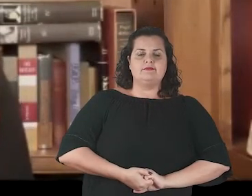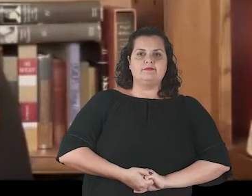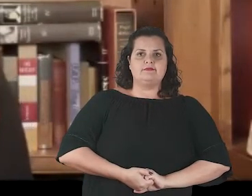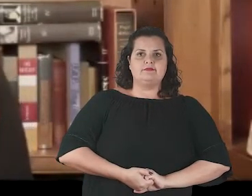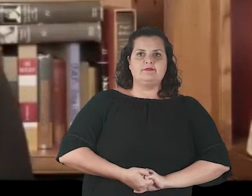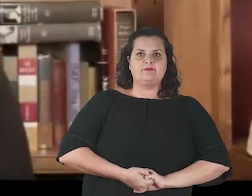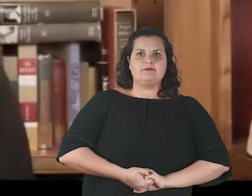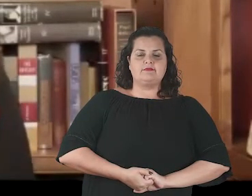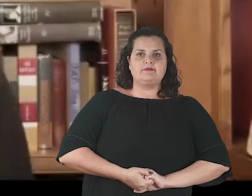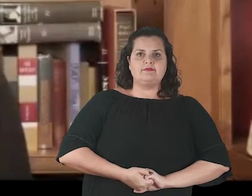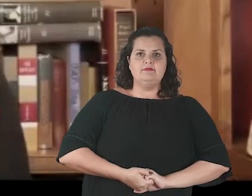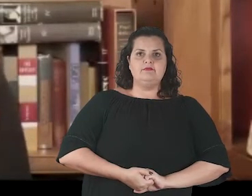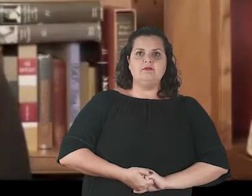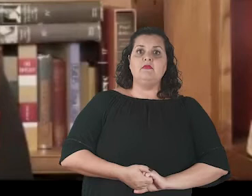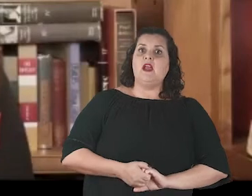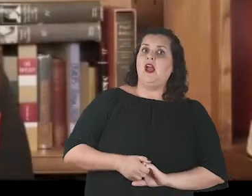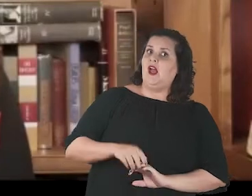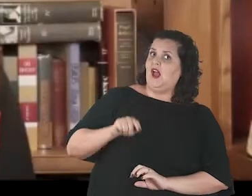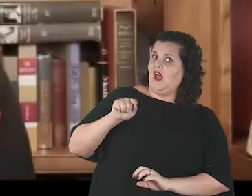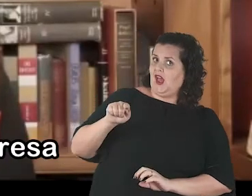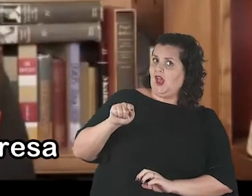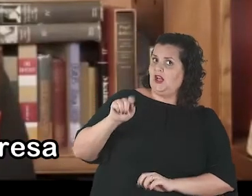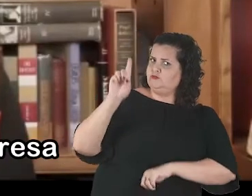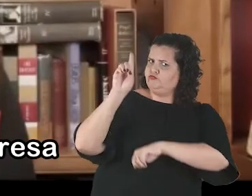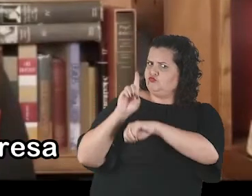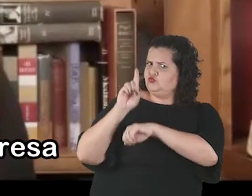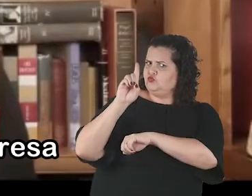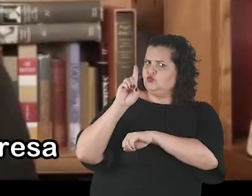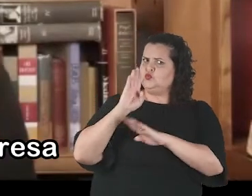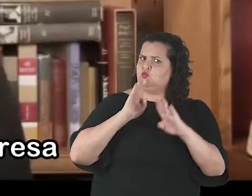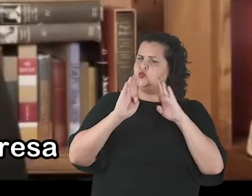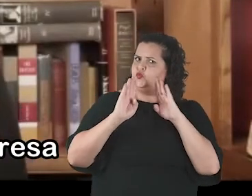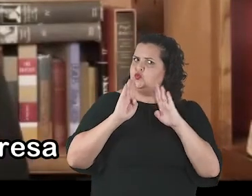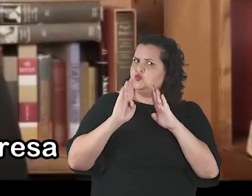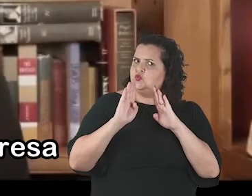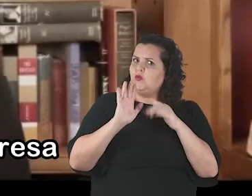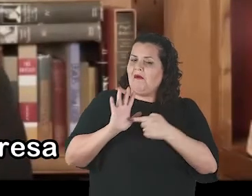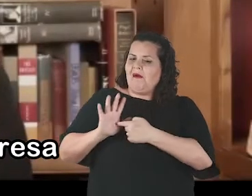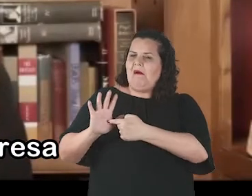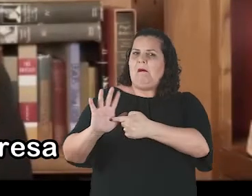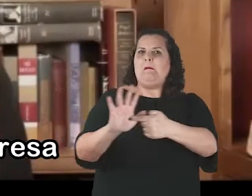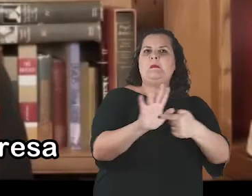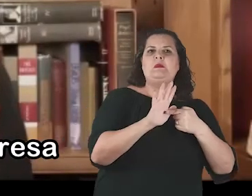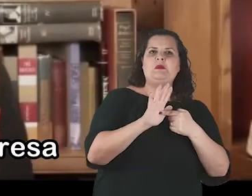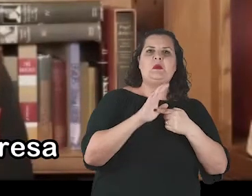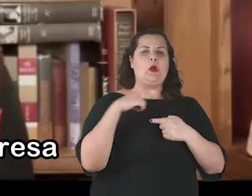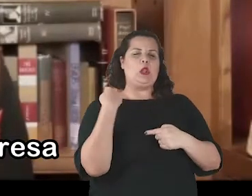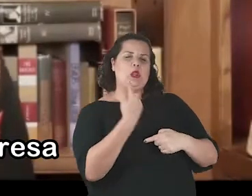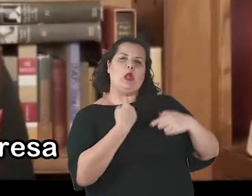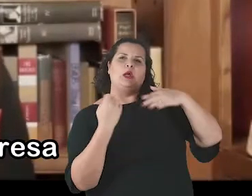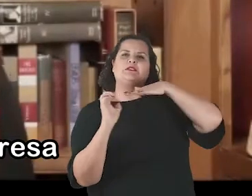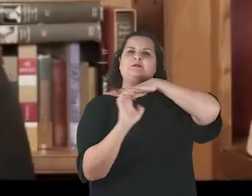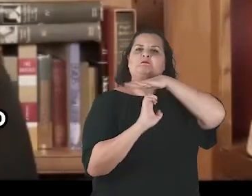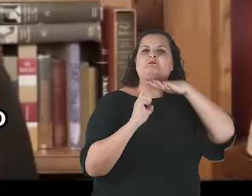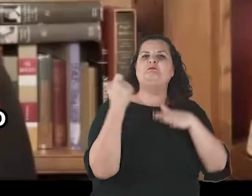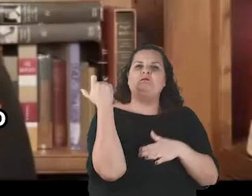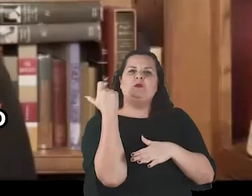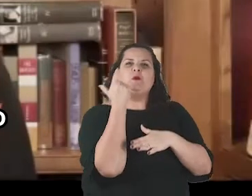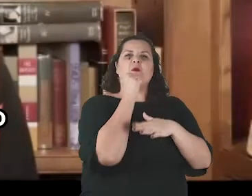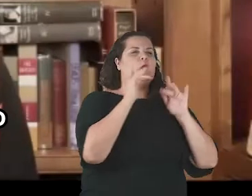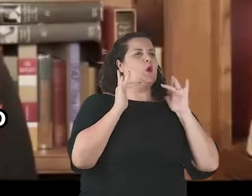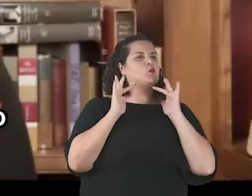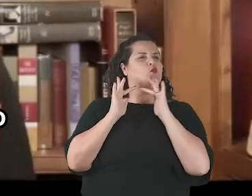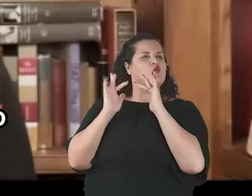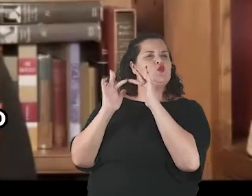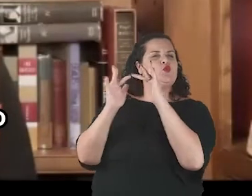A executiva do Facebook descreveu essa façanha da empresa em